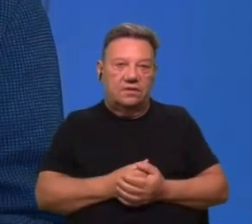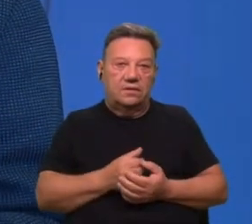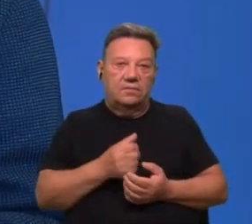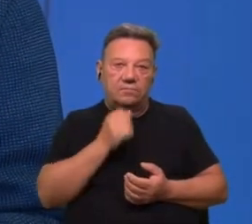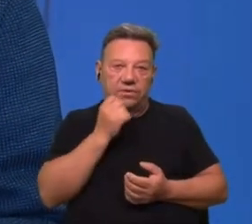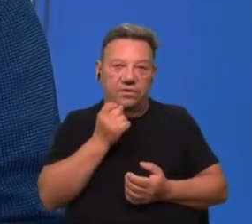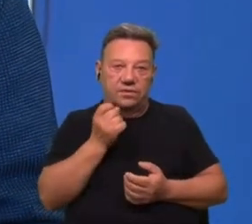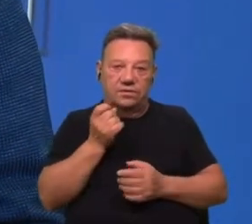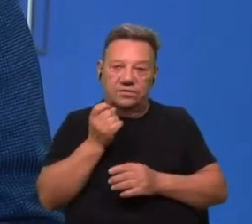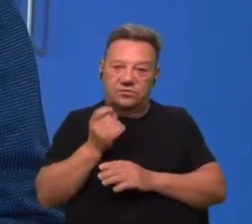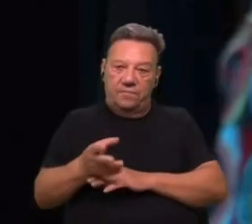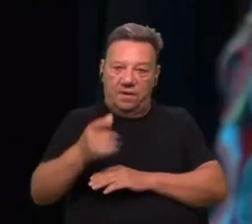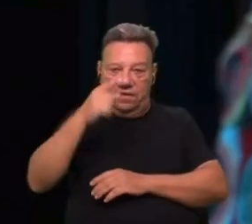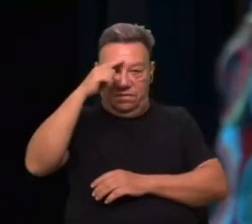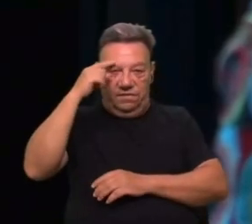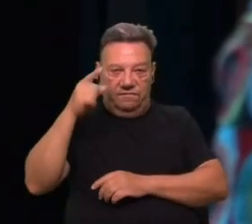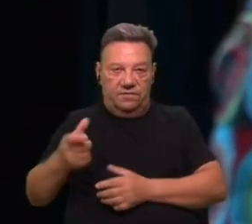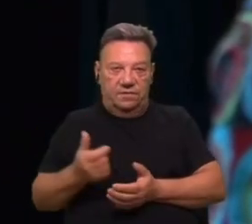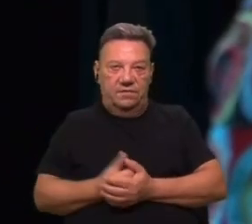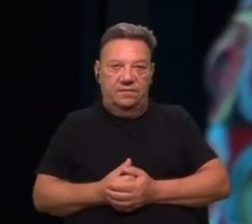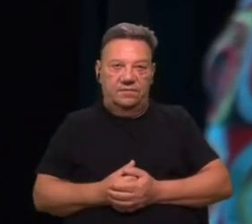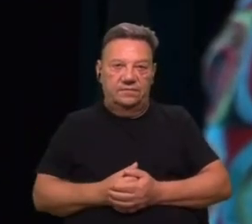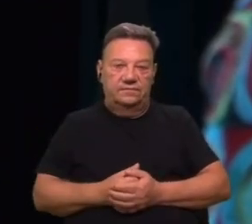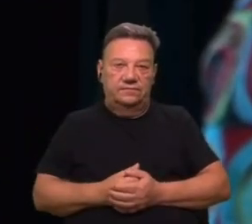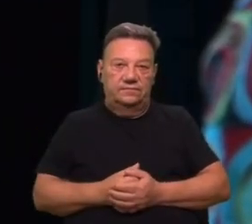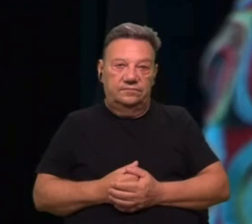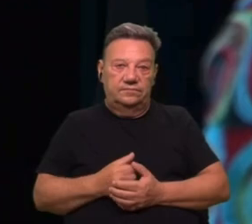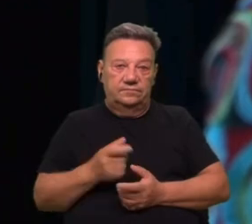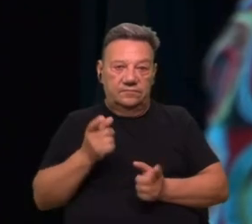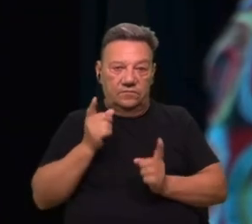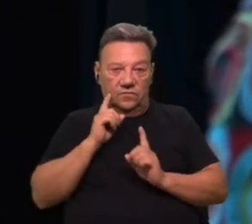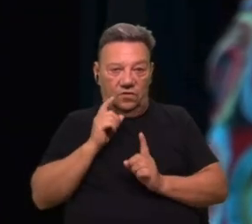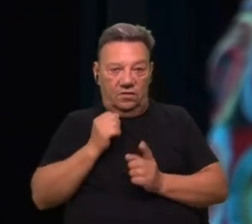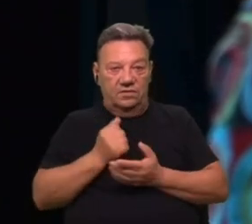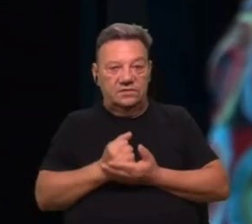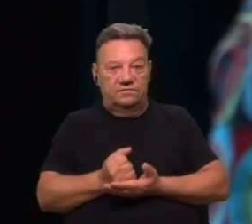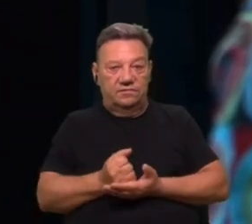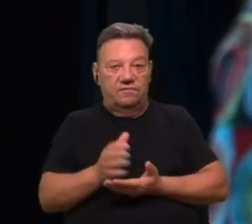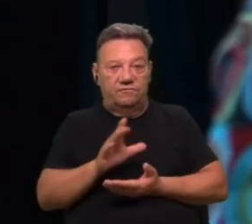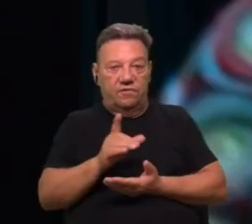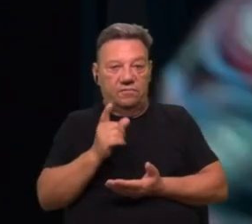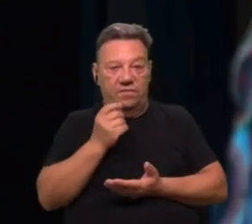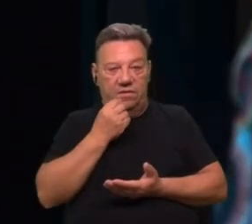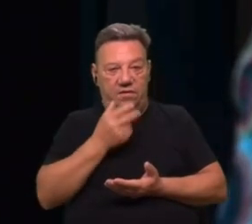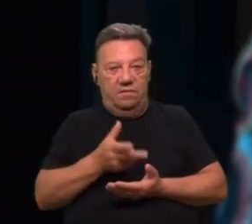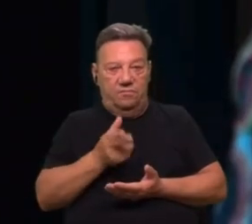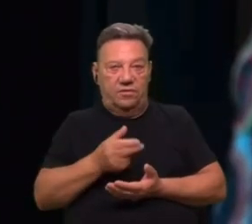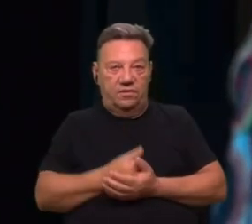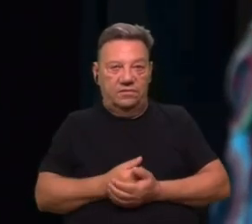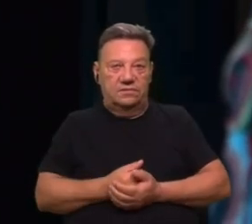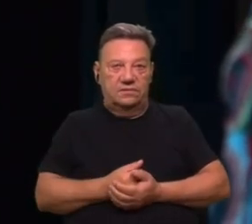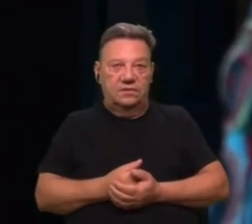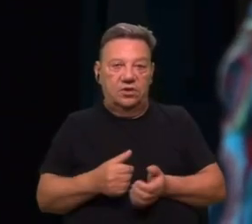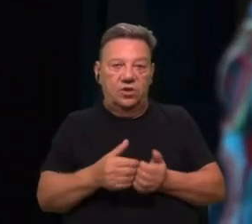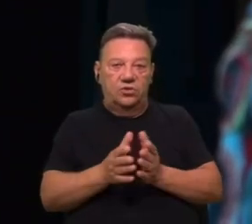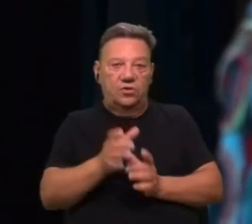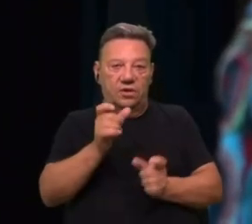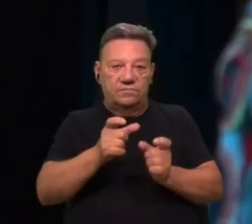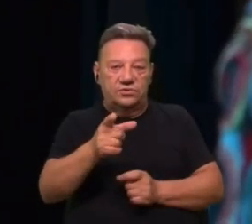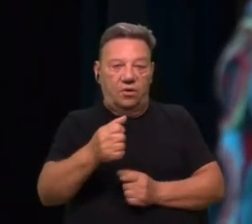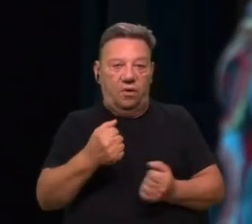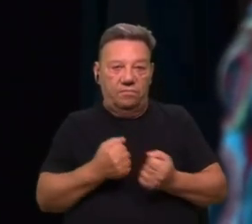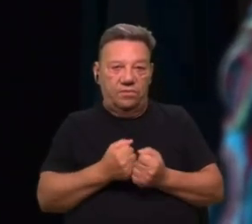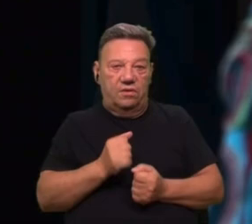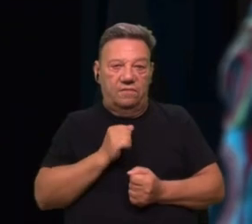ele pode surpreender as dificuldades. Humor servido, de forma mordaz. Todas as pessoas que se